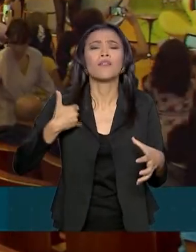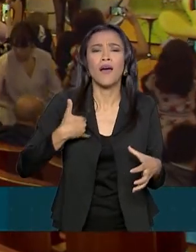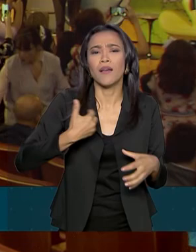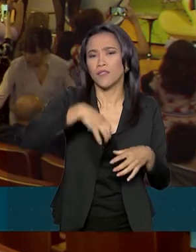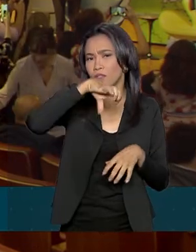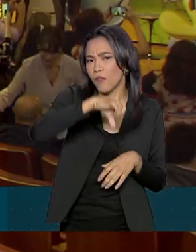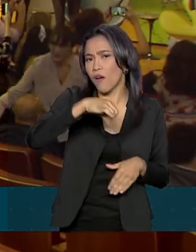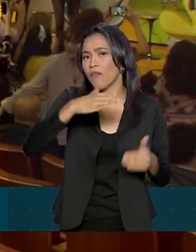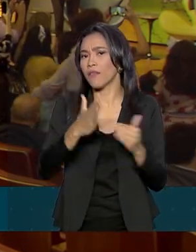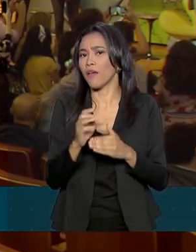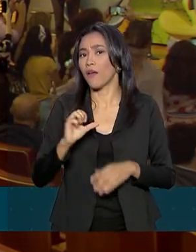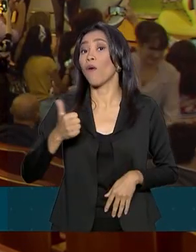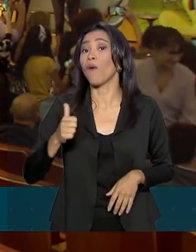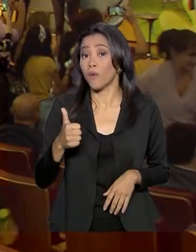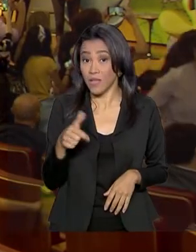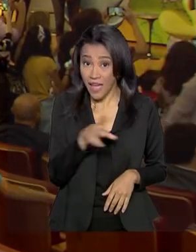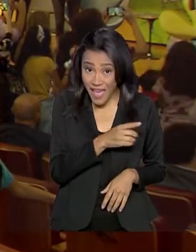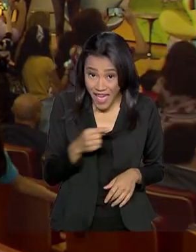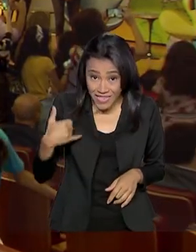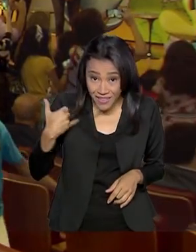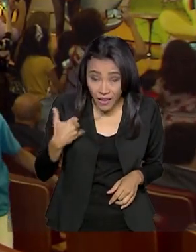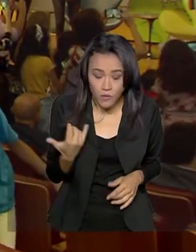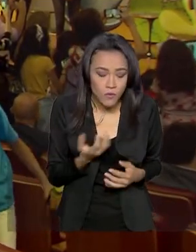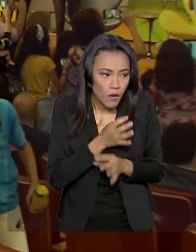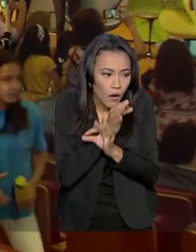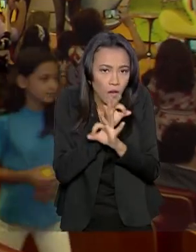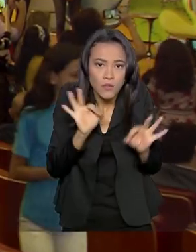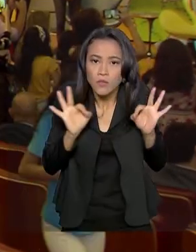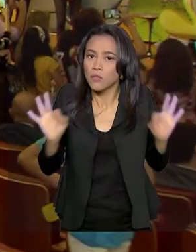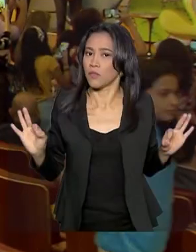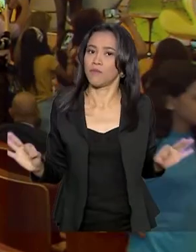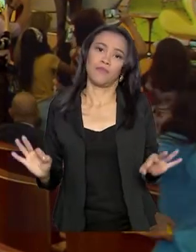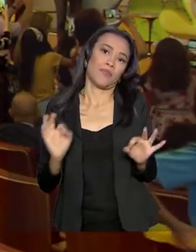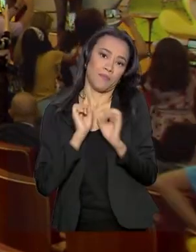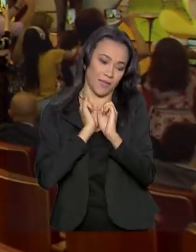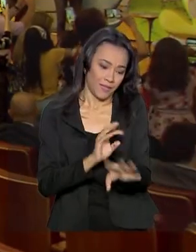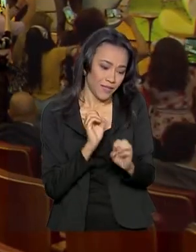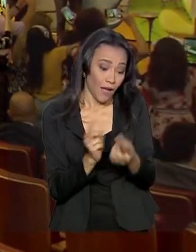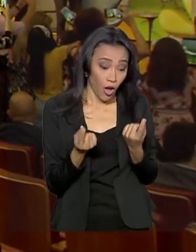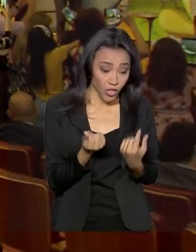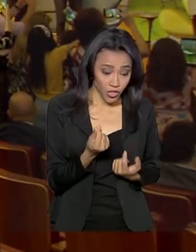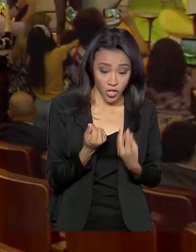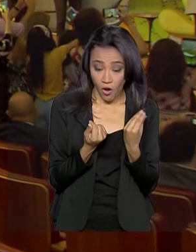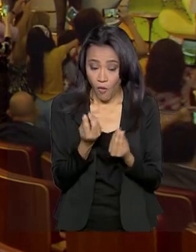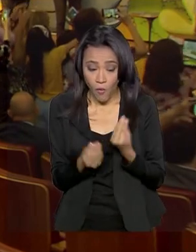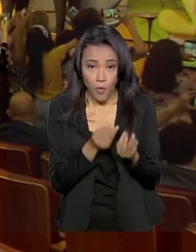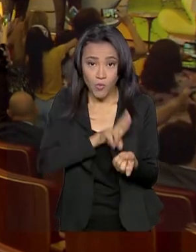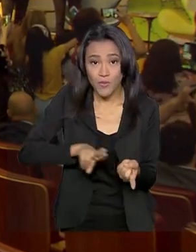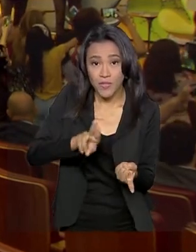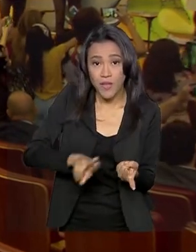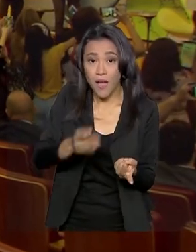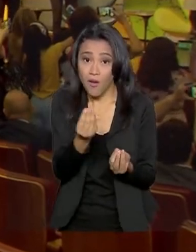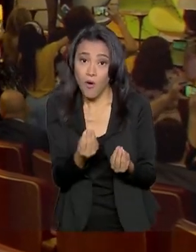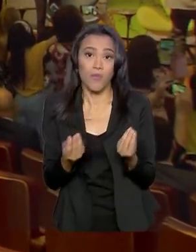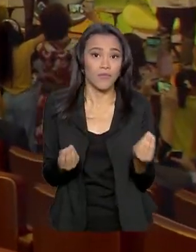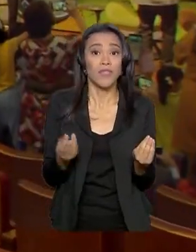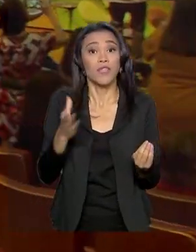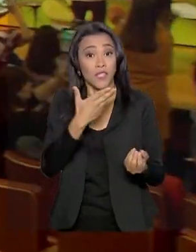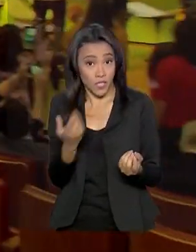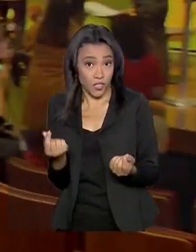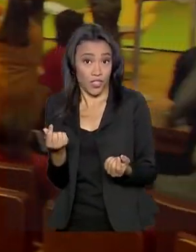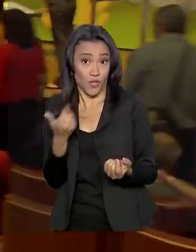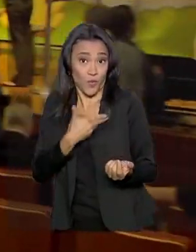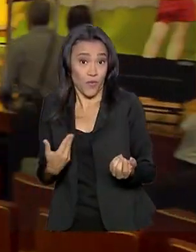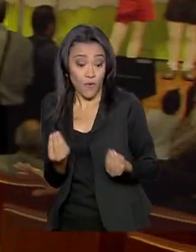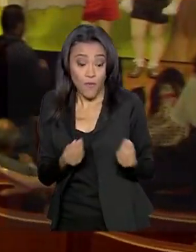e 11 anos. Fase considerada ideal para começar a conversar com elas sobre dinheiro e gestão de recursos públicos. Só